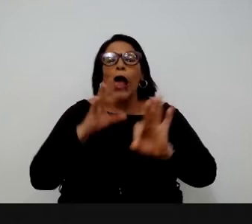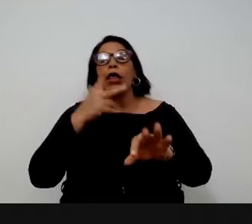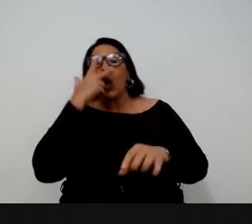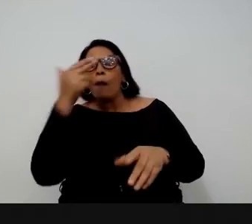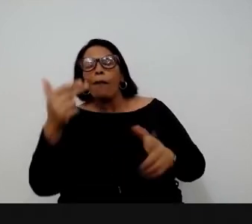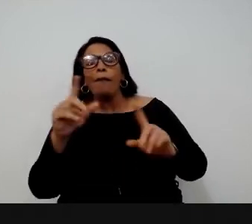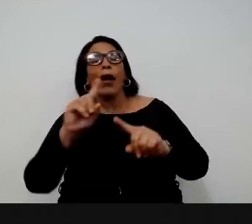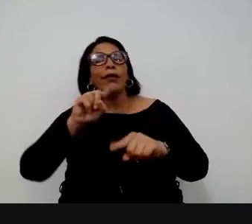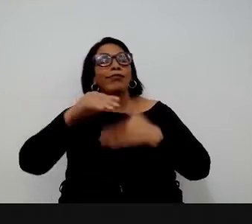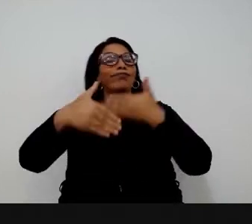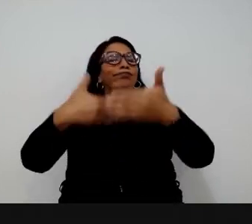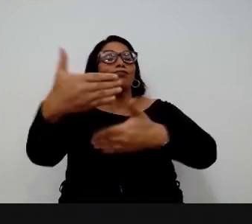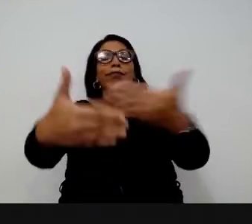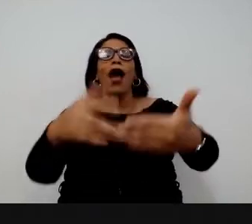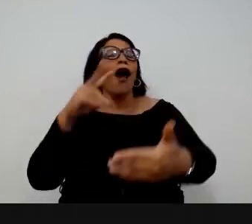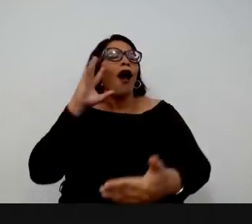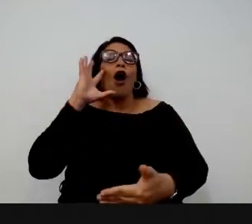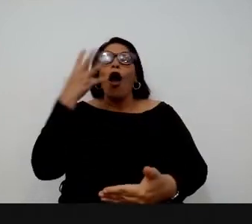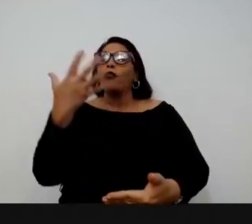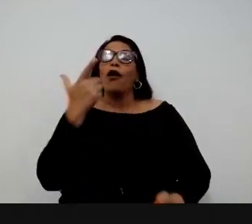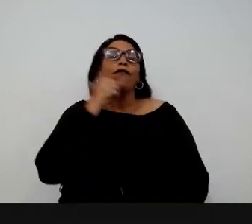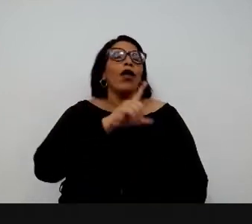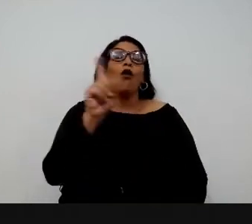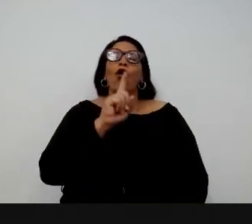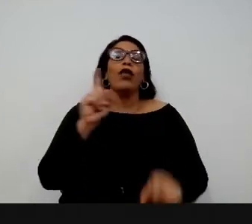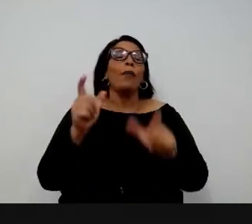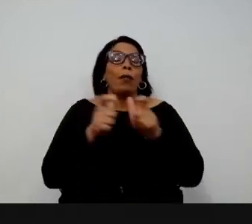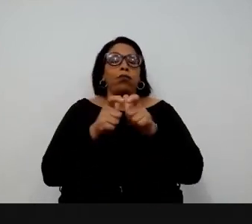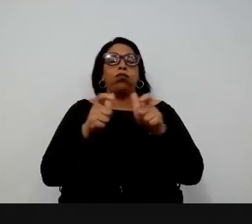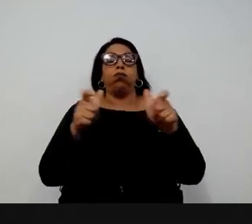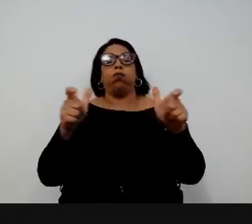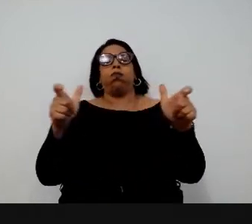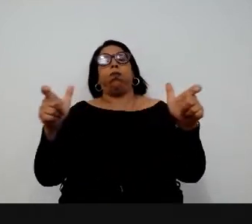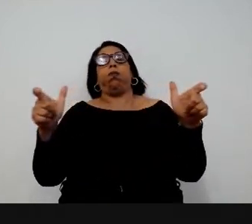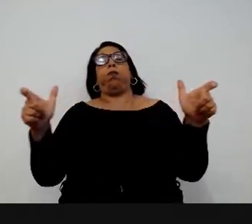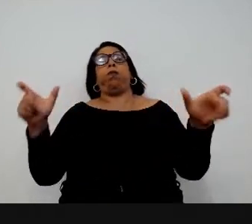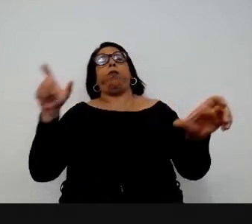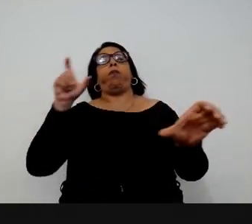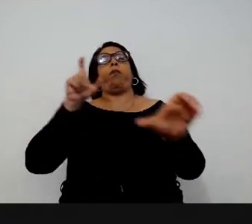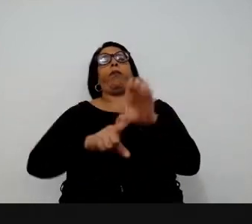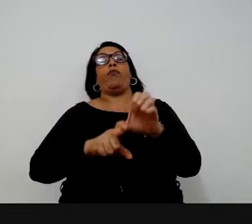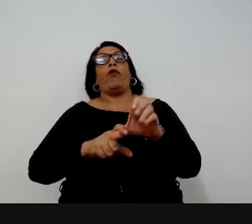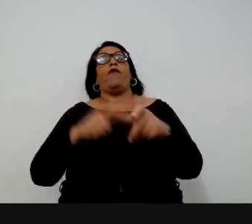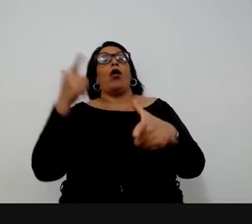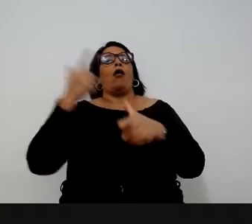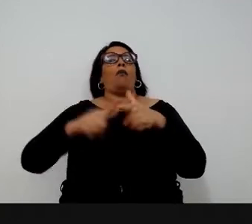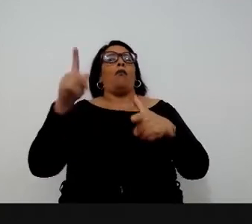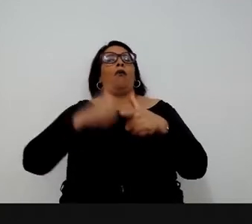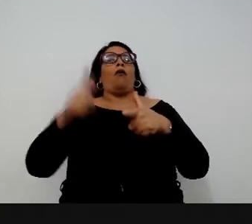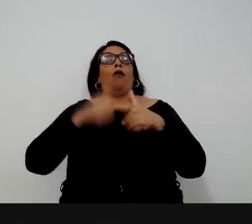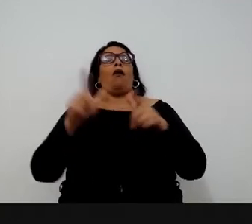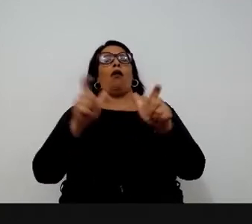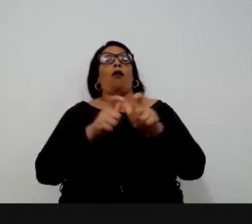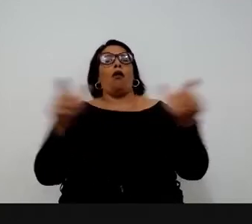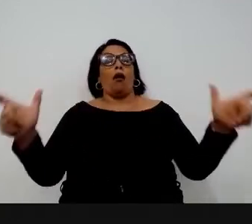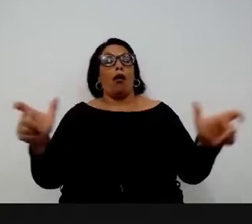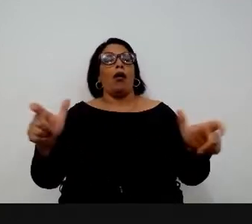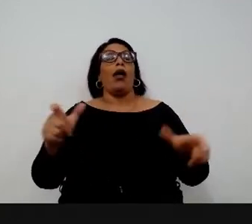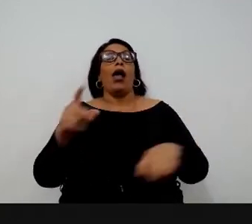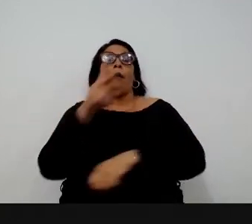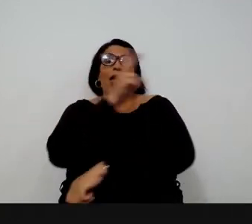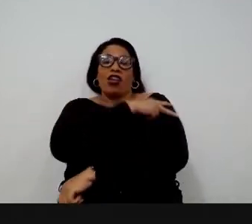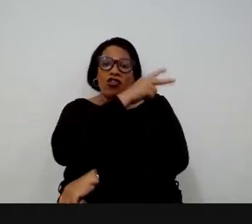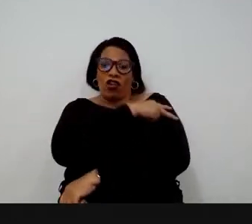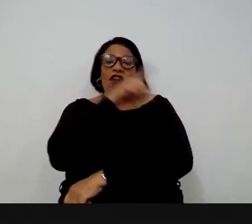o problema aqui, mas ao longo do tempo você vai acumulando esse tipo de dívida técnica. na ENAP, a Leline, minha chefe de ministro está aqui, ela